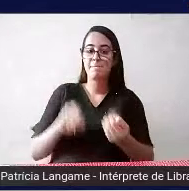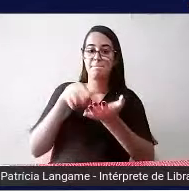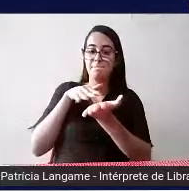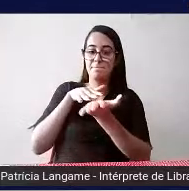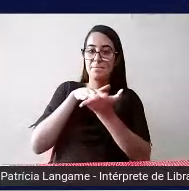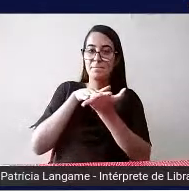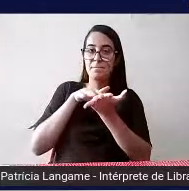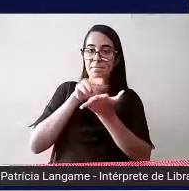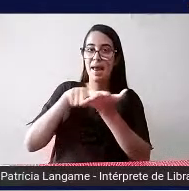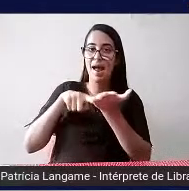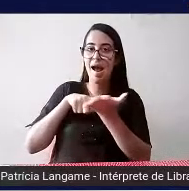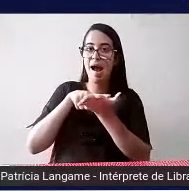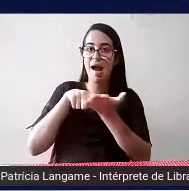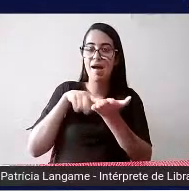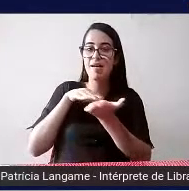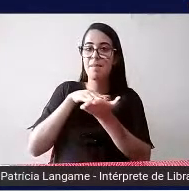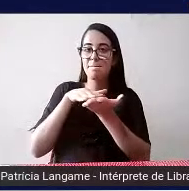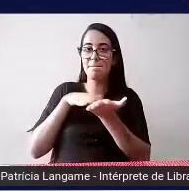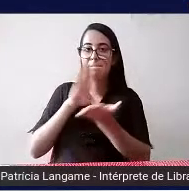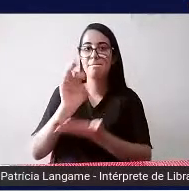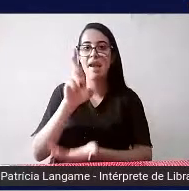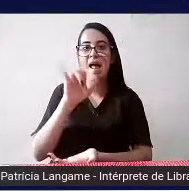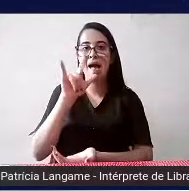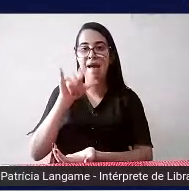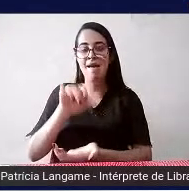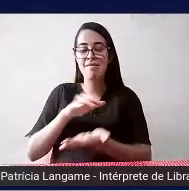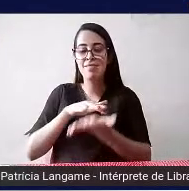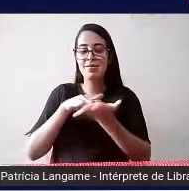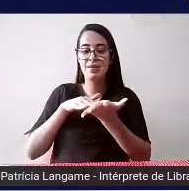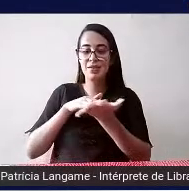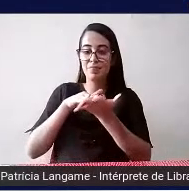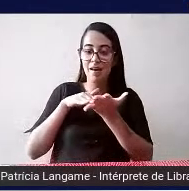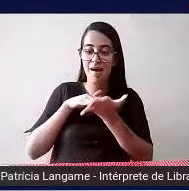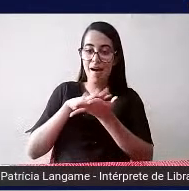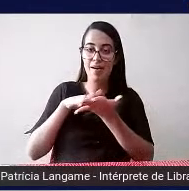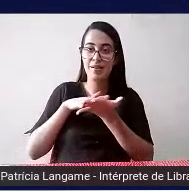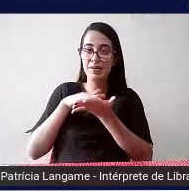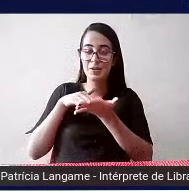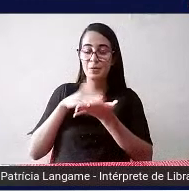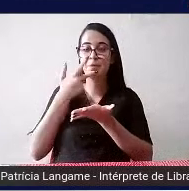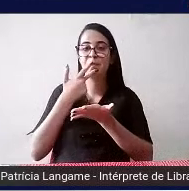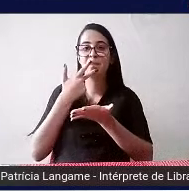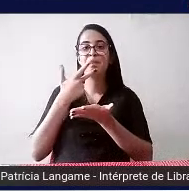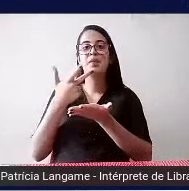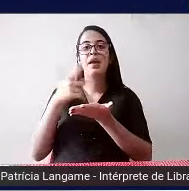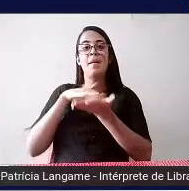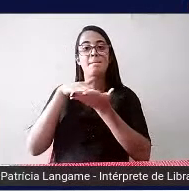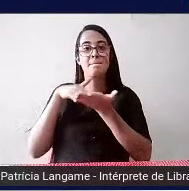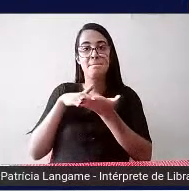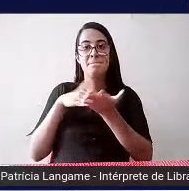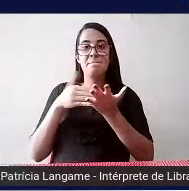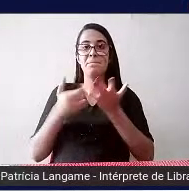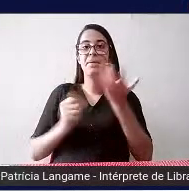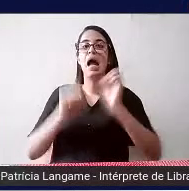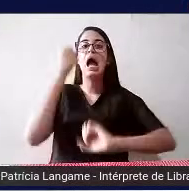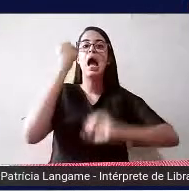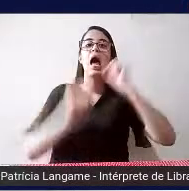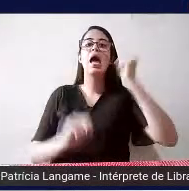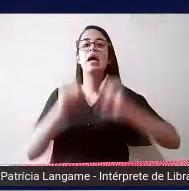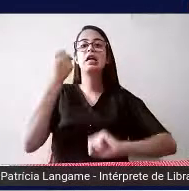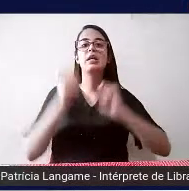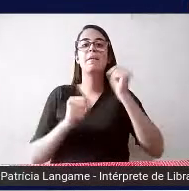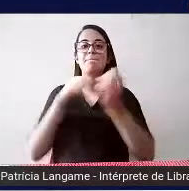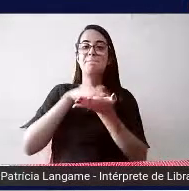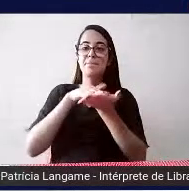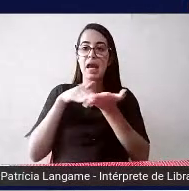essencial para as pessoas com deficiência visual e alguns equipamentos a linha Braille a máquina Perkins as impressoras Braille